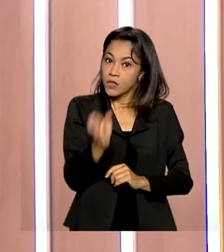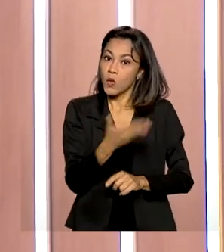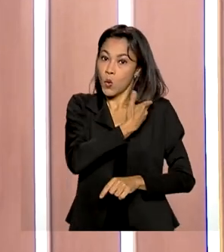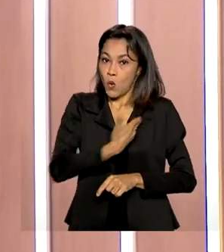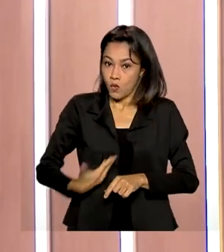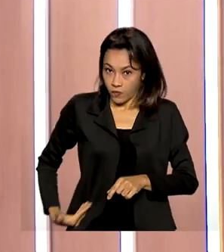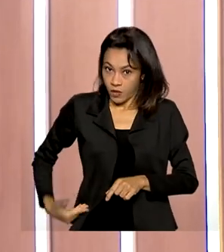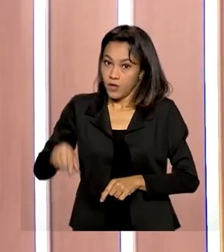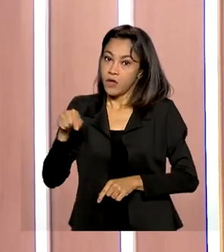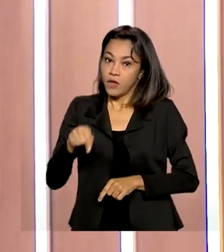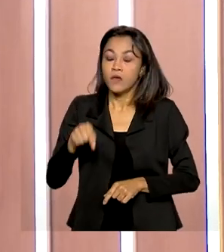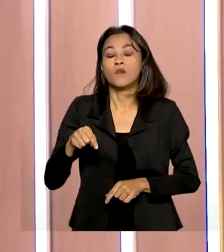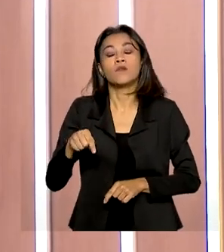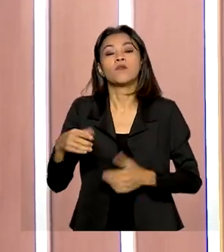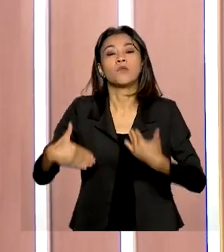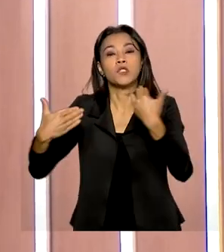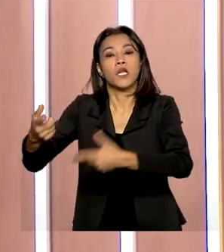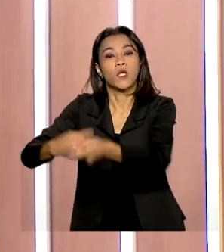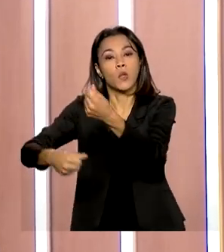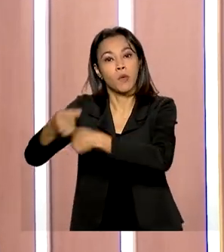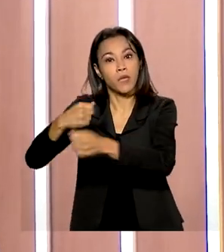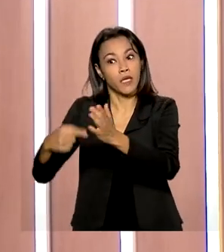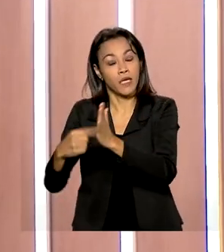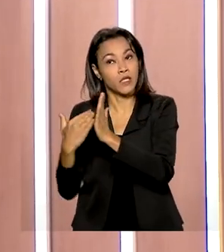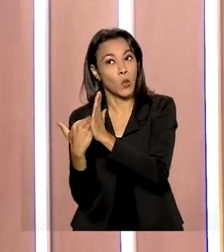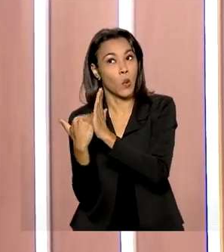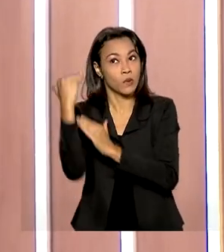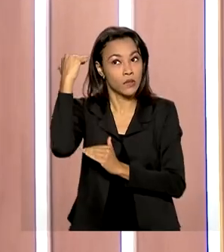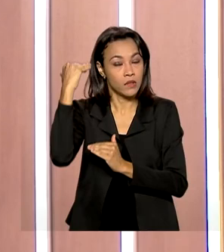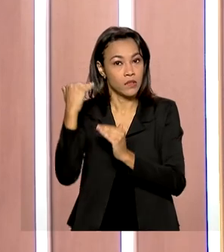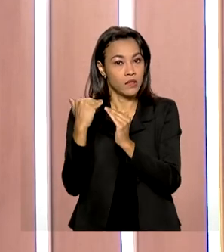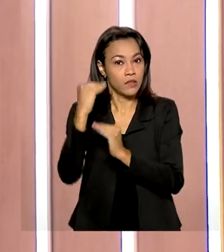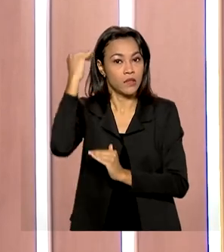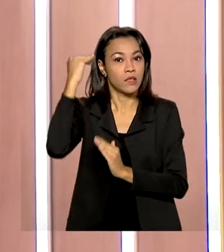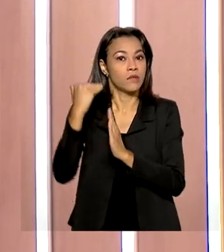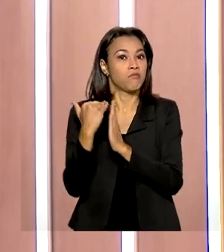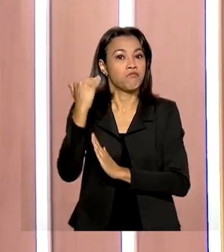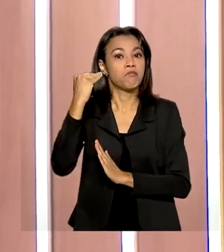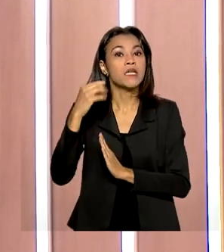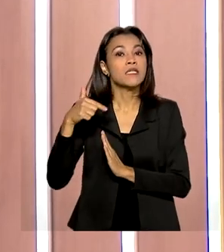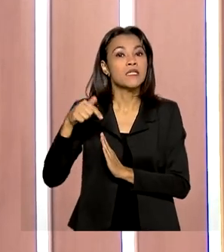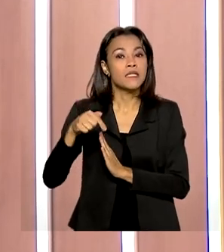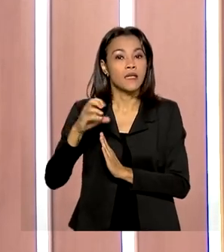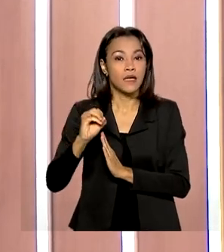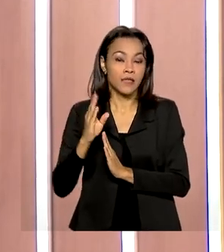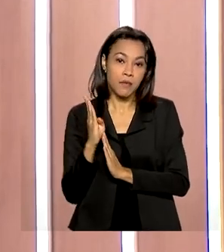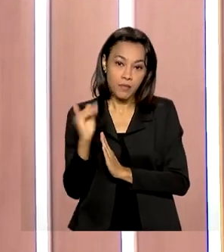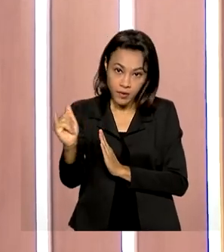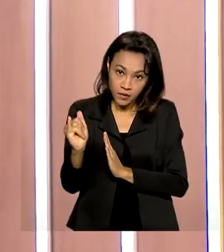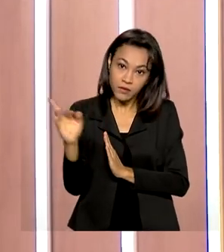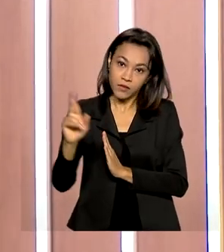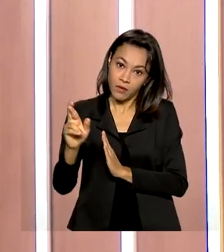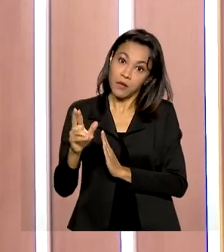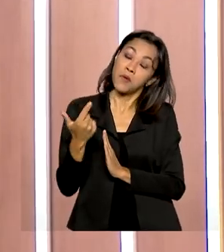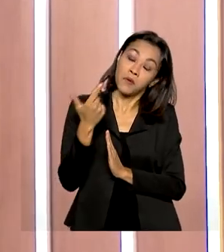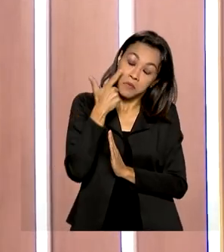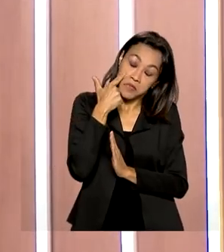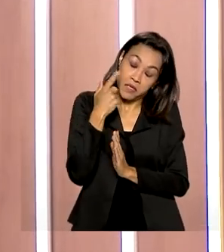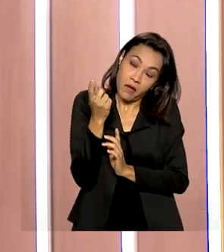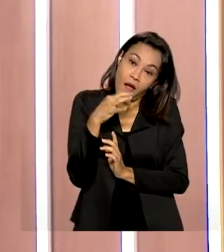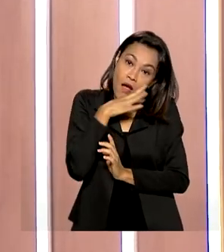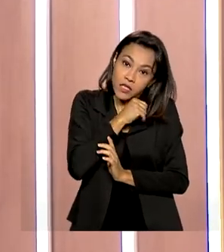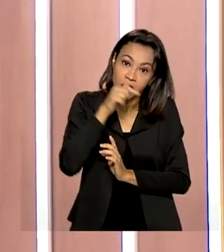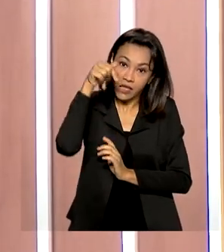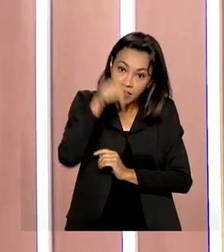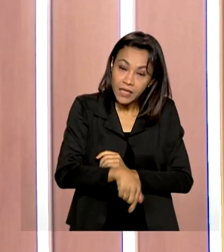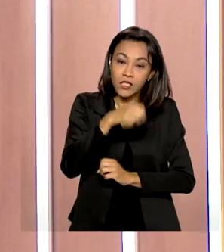Ministério da Economia, tem uma expectativa de que esse superávit chegue a cerca de R$ 70 bilhões. O mais provável é que o superávit